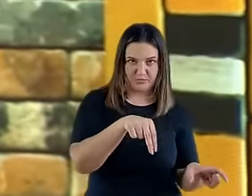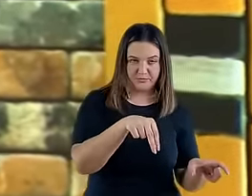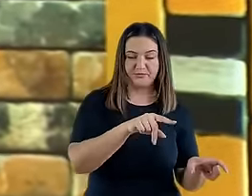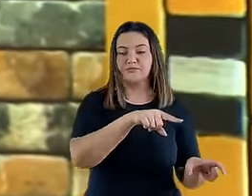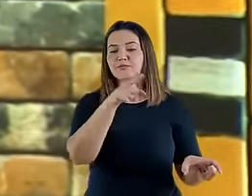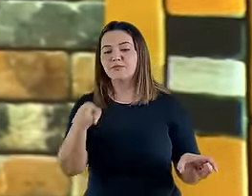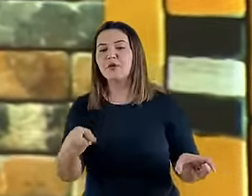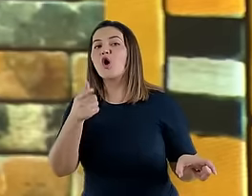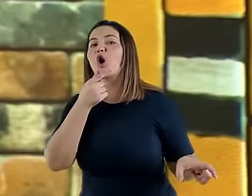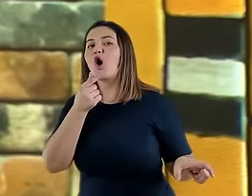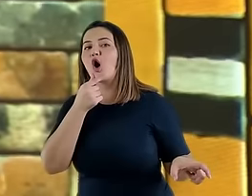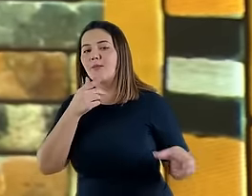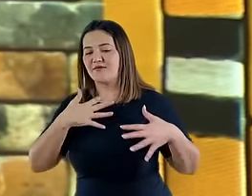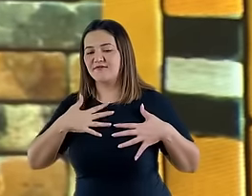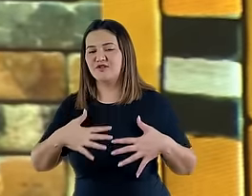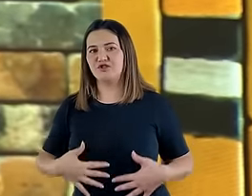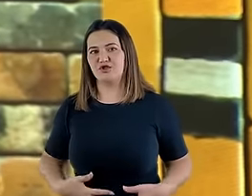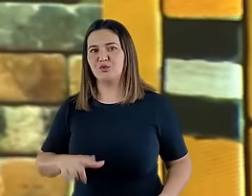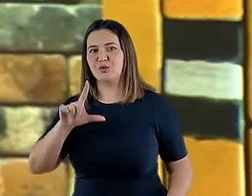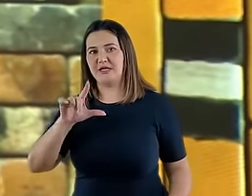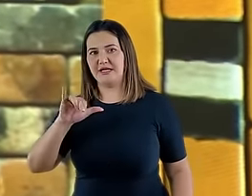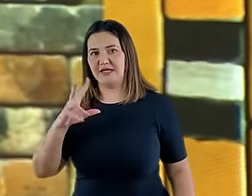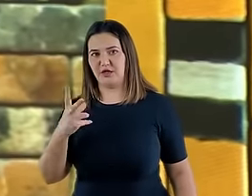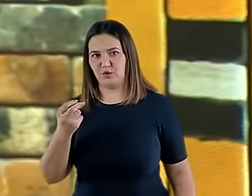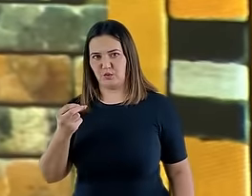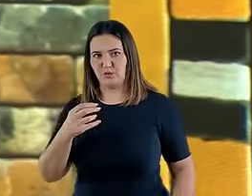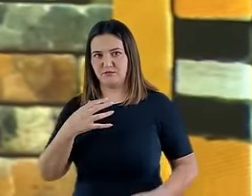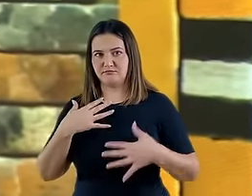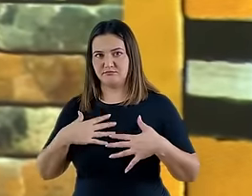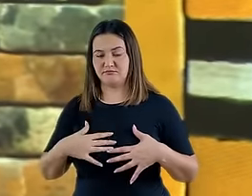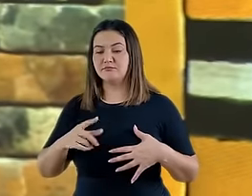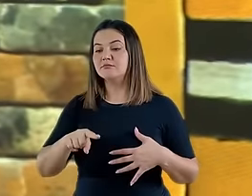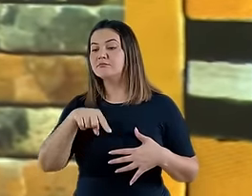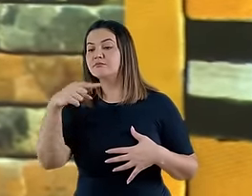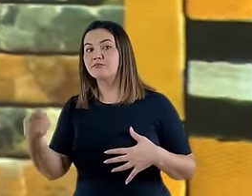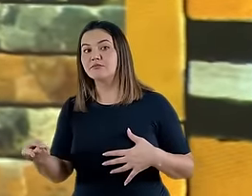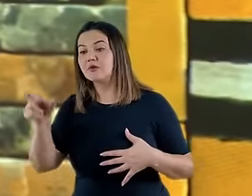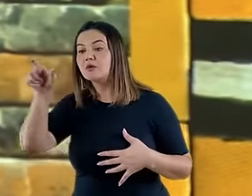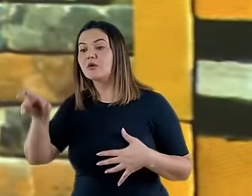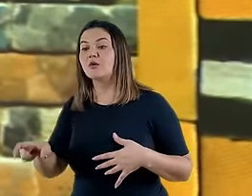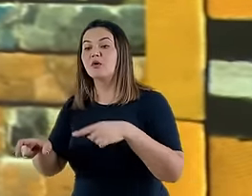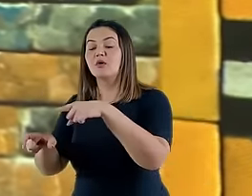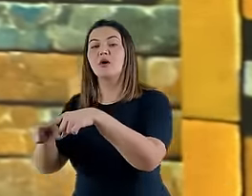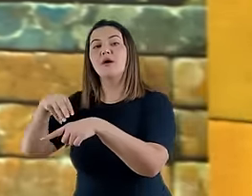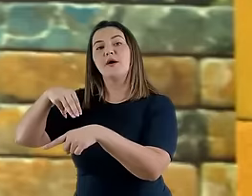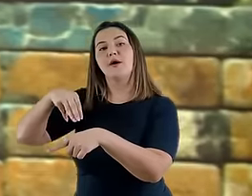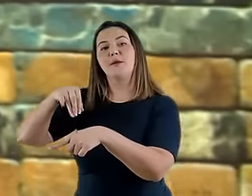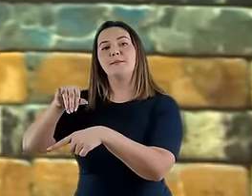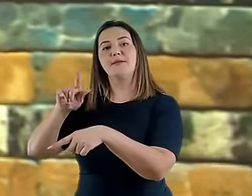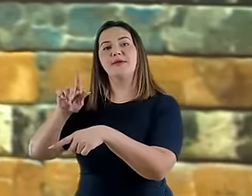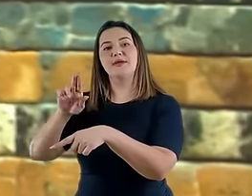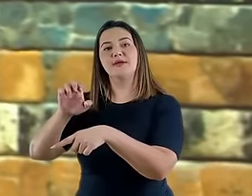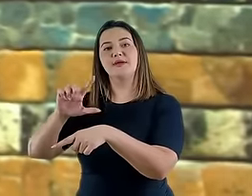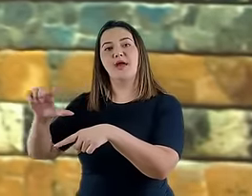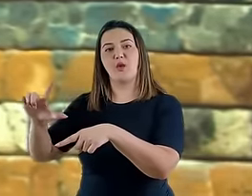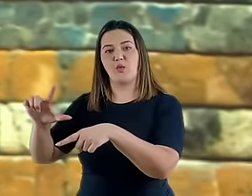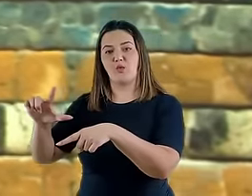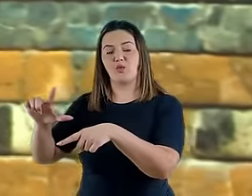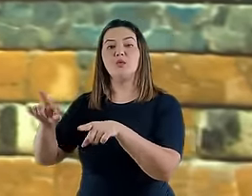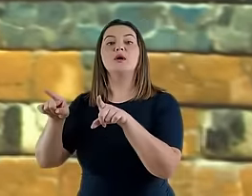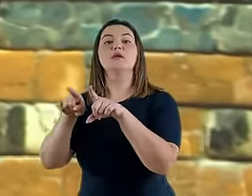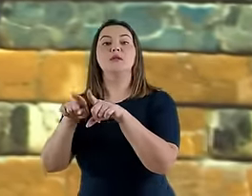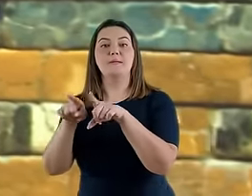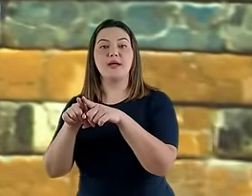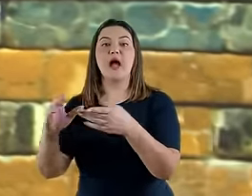linho, que provavelmente seria um anjo interpretador, e Miguel. E, além disso, você tem uma referência aos